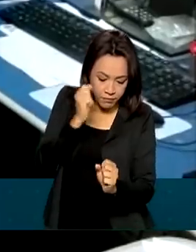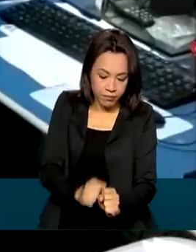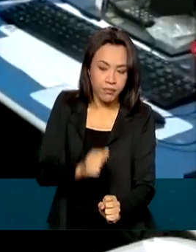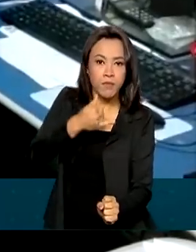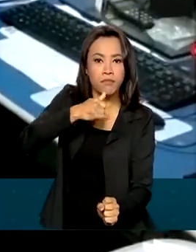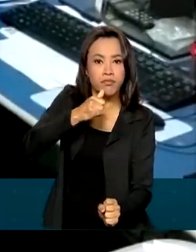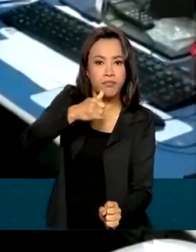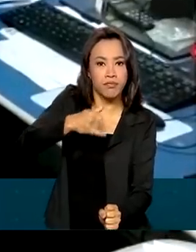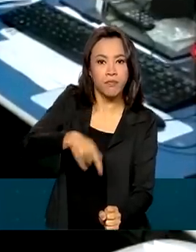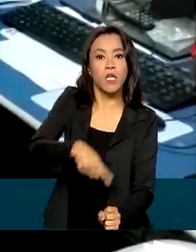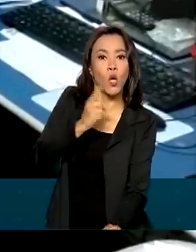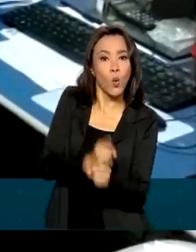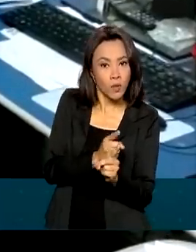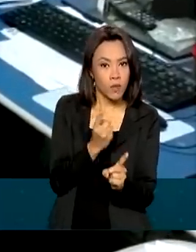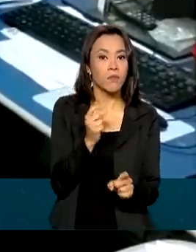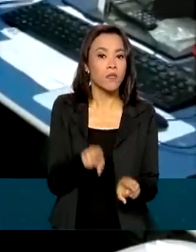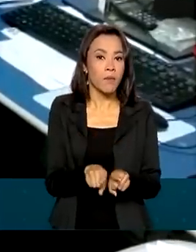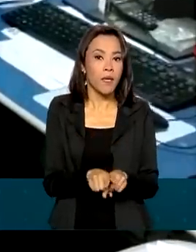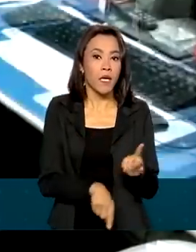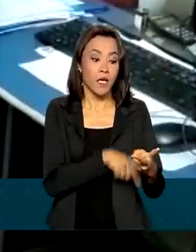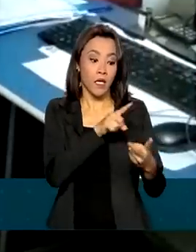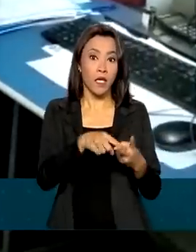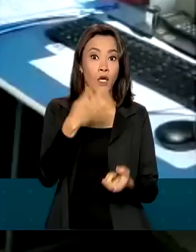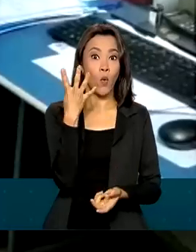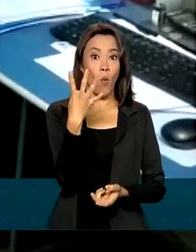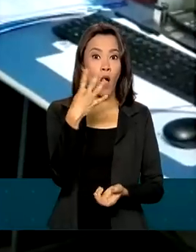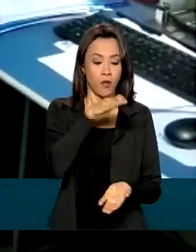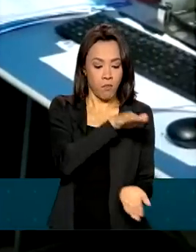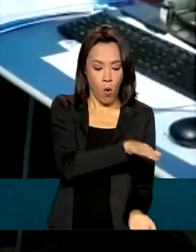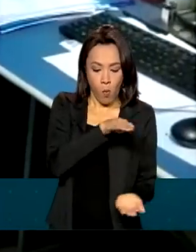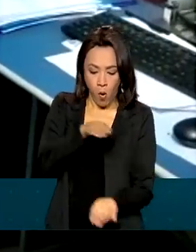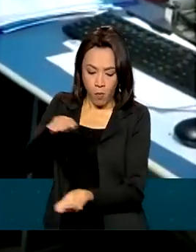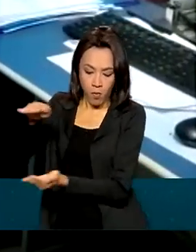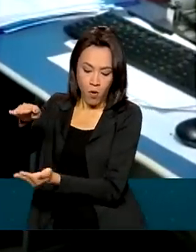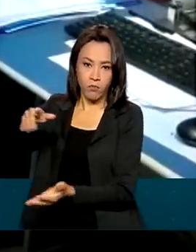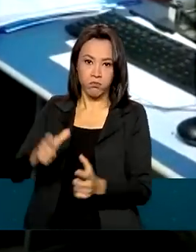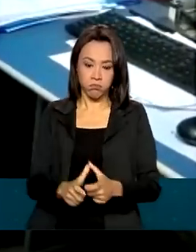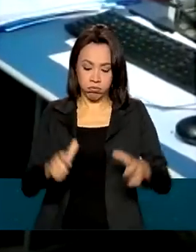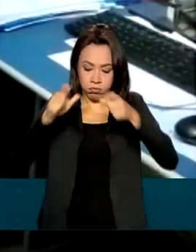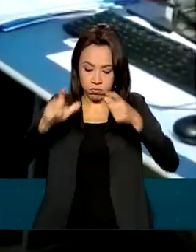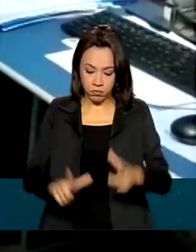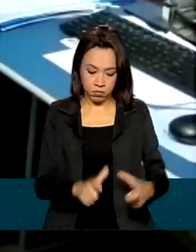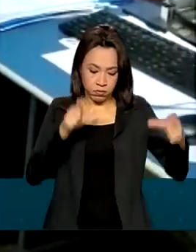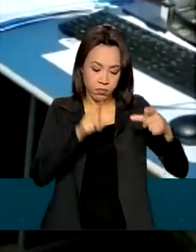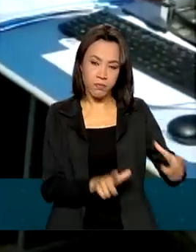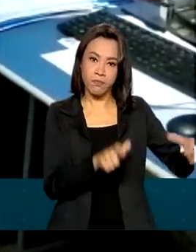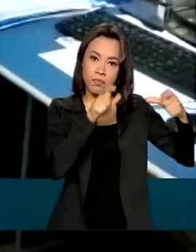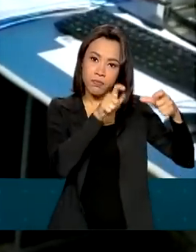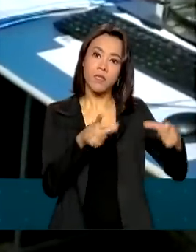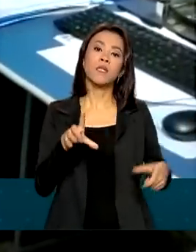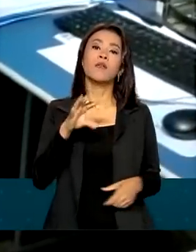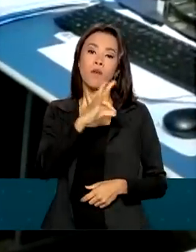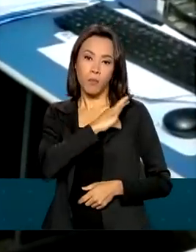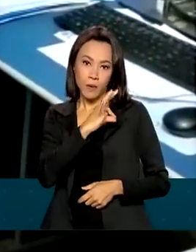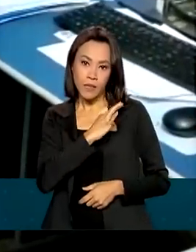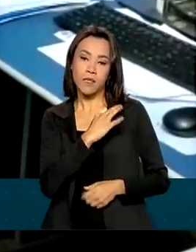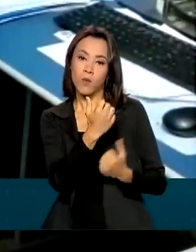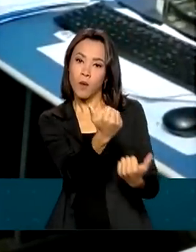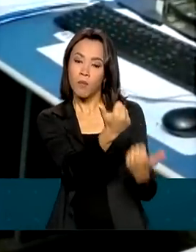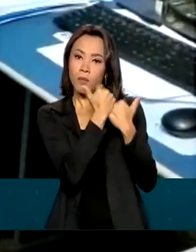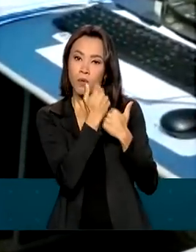e quatro tambores. Essa operação foi composta pela polícia civil do estado do Amazonas,